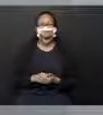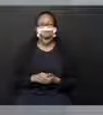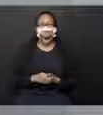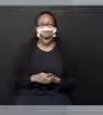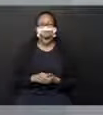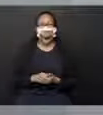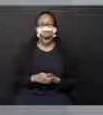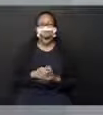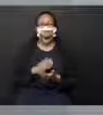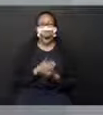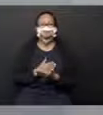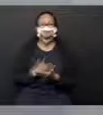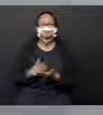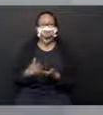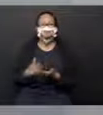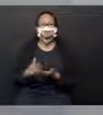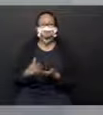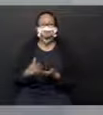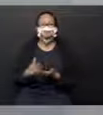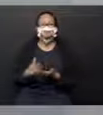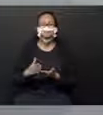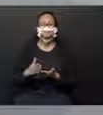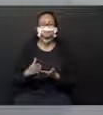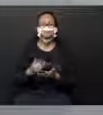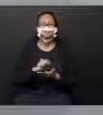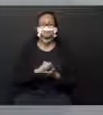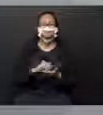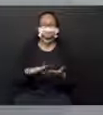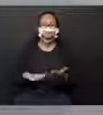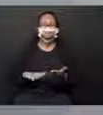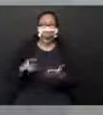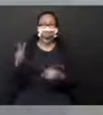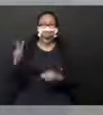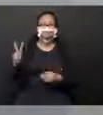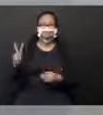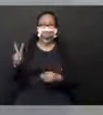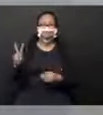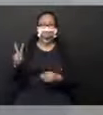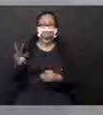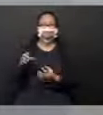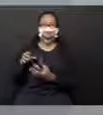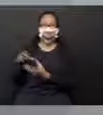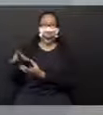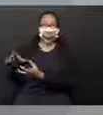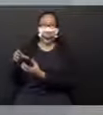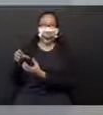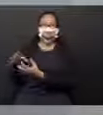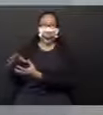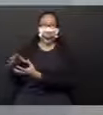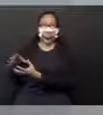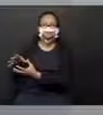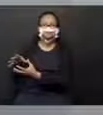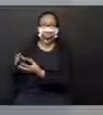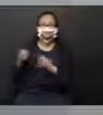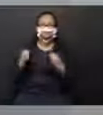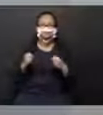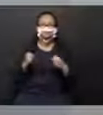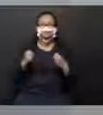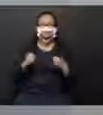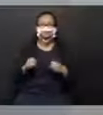Então, vamos começar. Exercício 2. Para uma sombra se formar, é preciso haver.